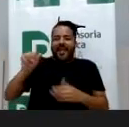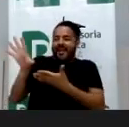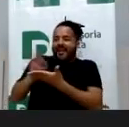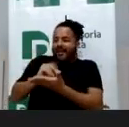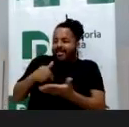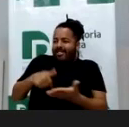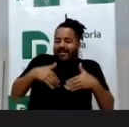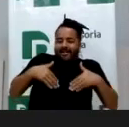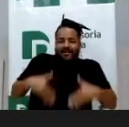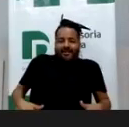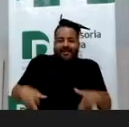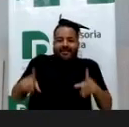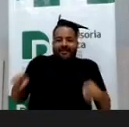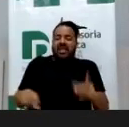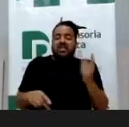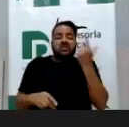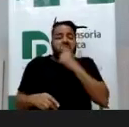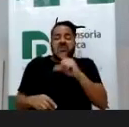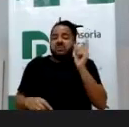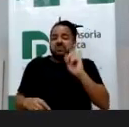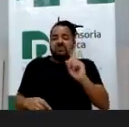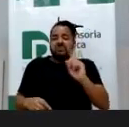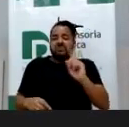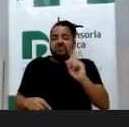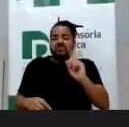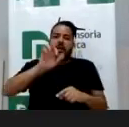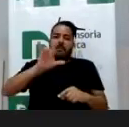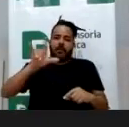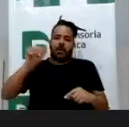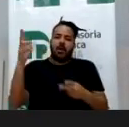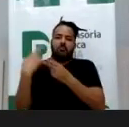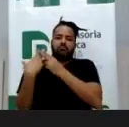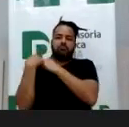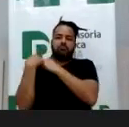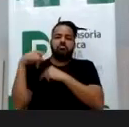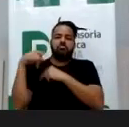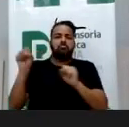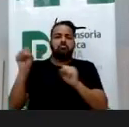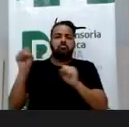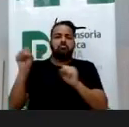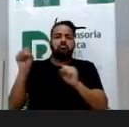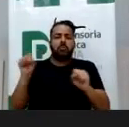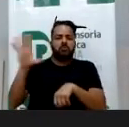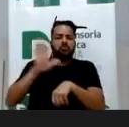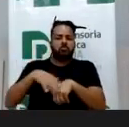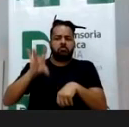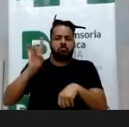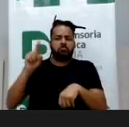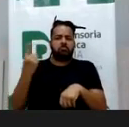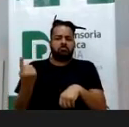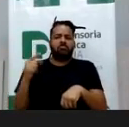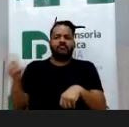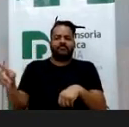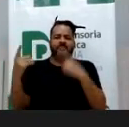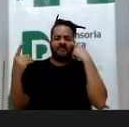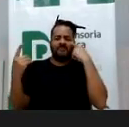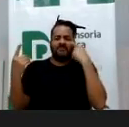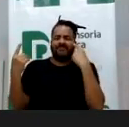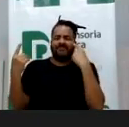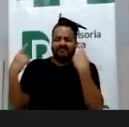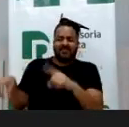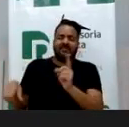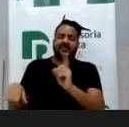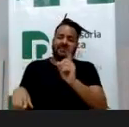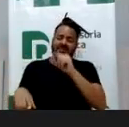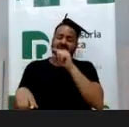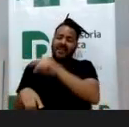É aquela história. Gabriela Pugliese pode ser responsabilizada individualmente? Lógico que não, né? É um fenômeno e a gente tem que pensar nele